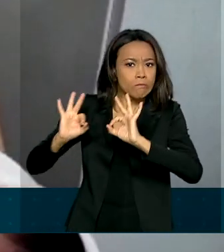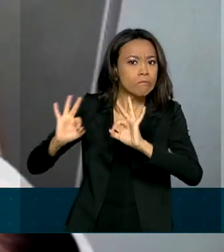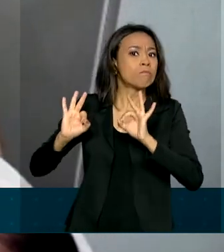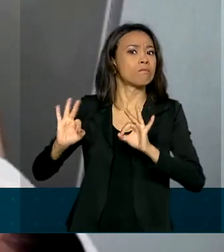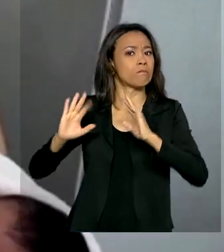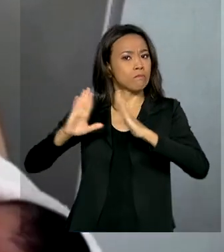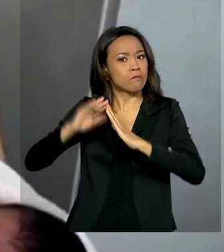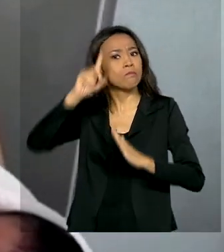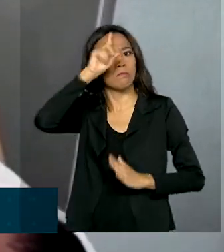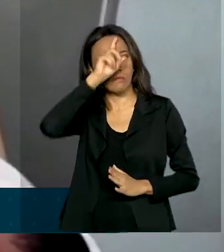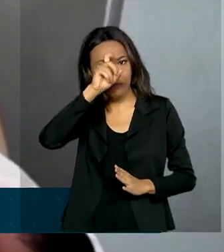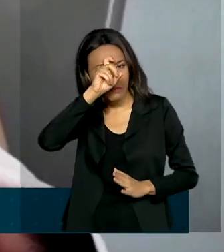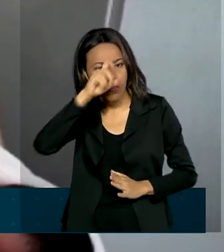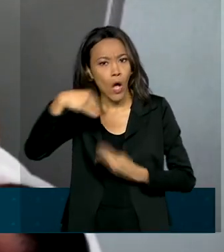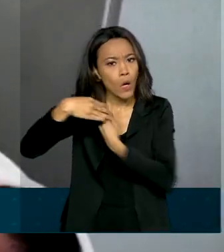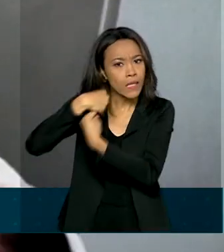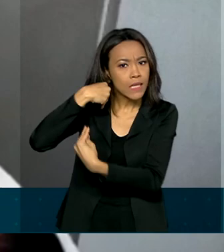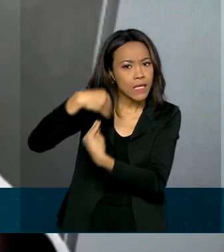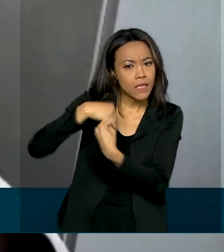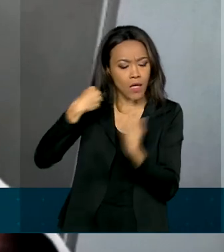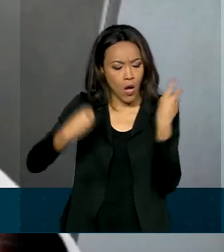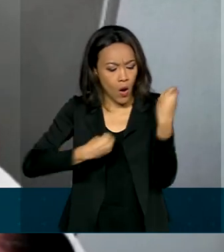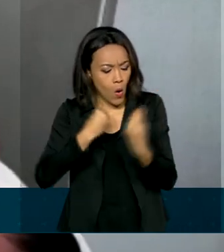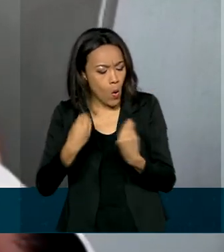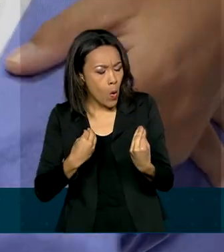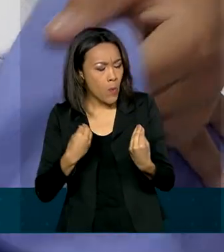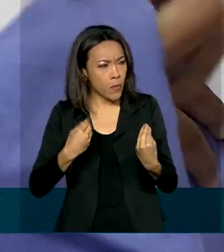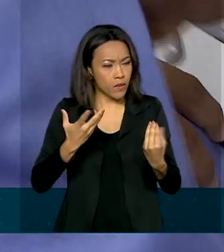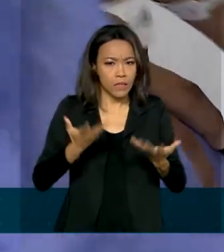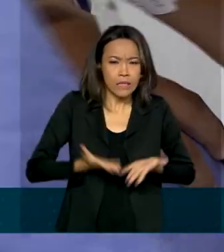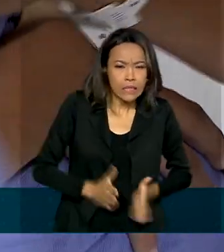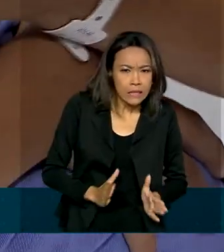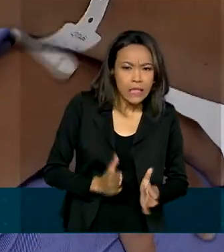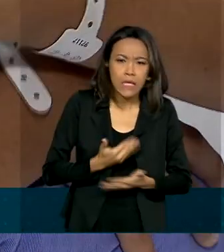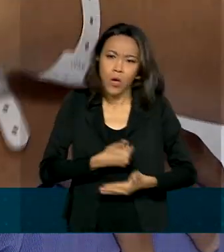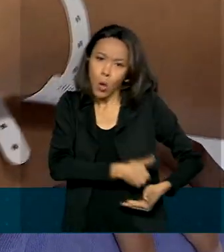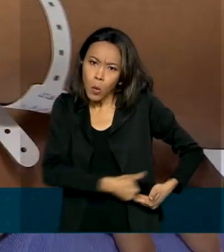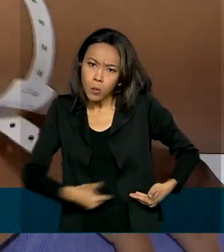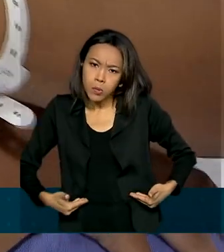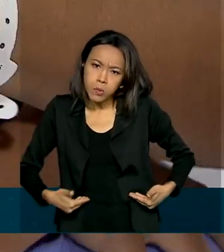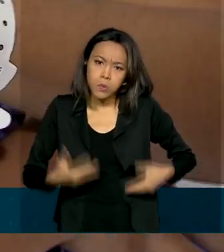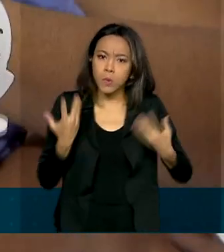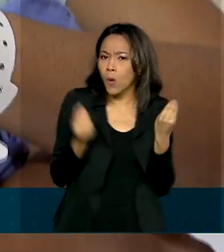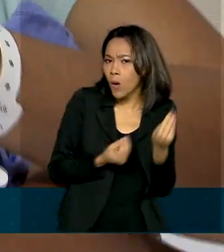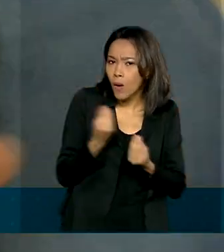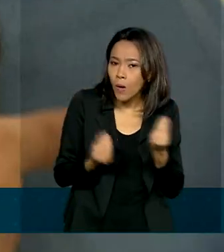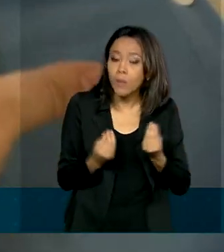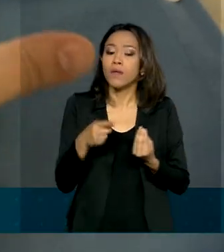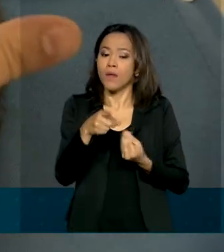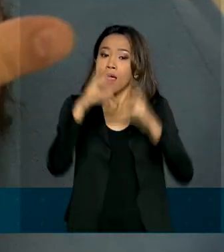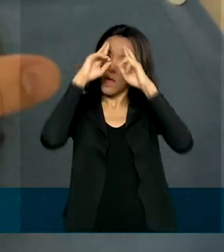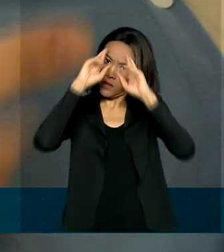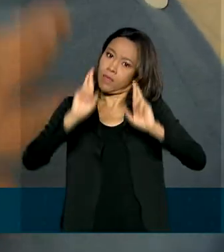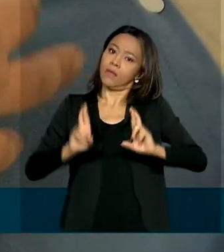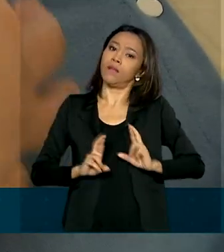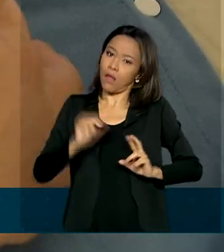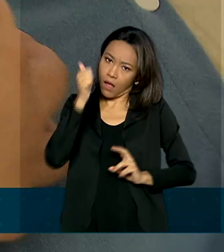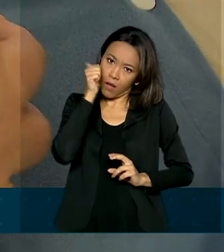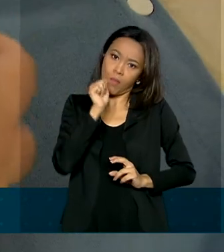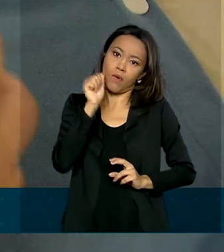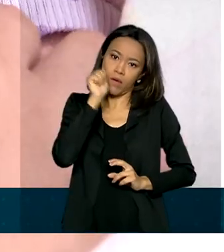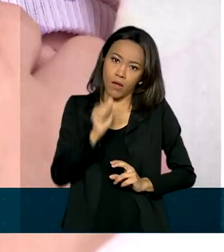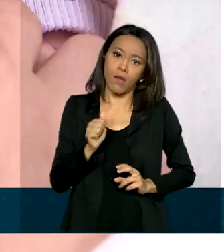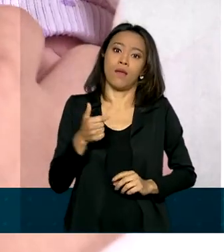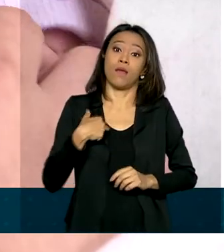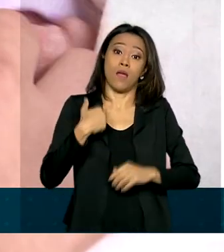auxiliam como a gente quer ter o bebê. Respeitar o corpo e as vontades da mulher, acolher a mãe e a